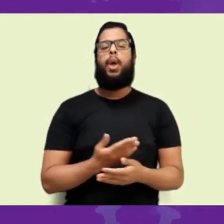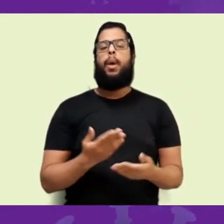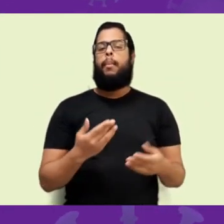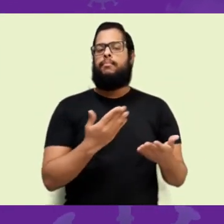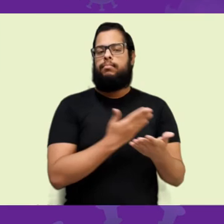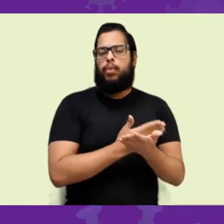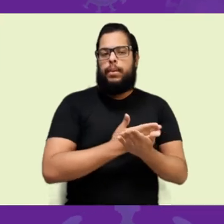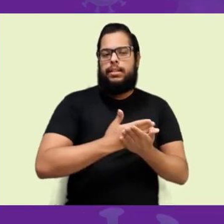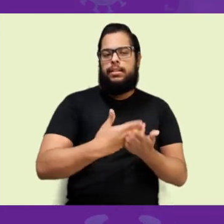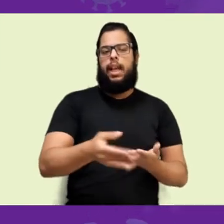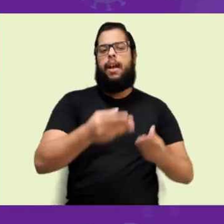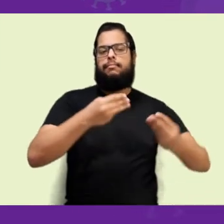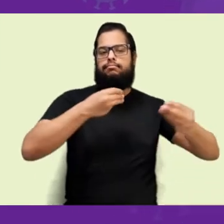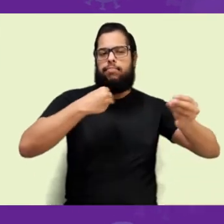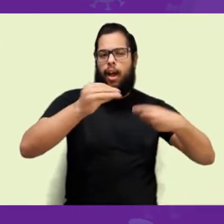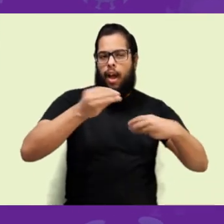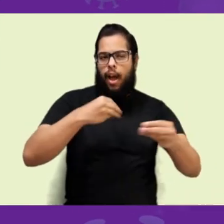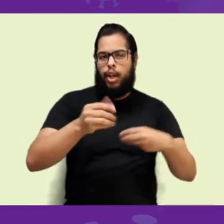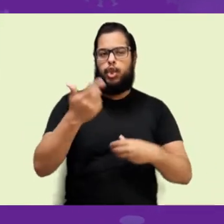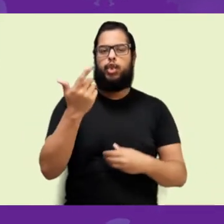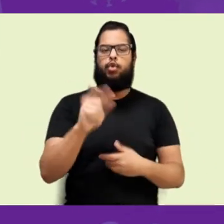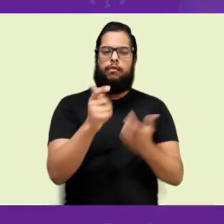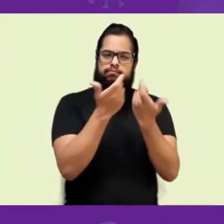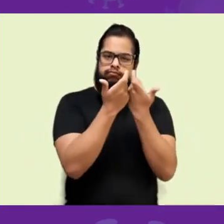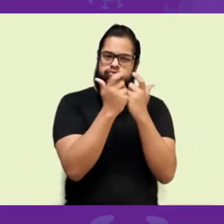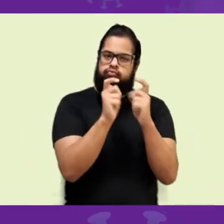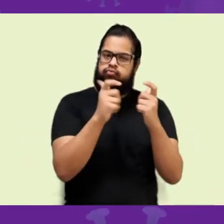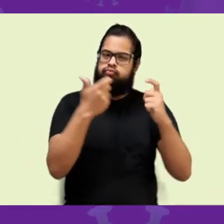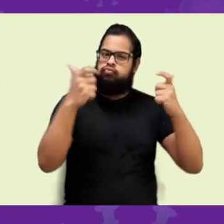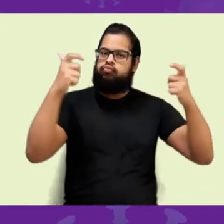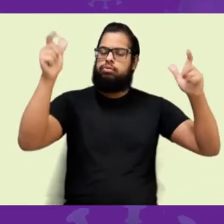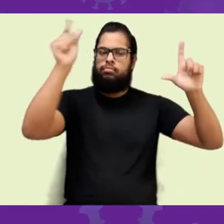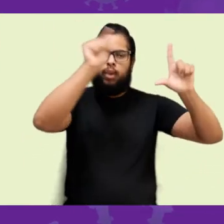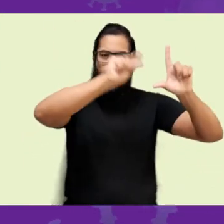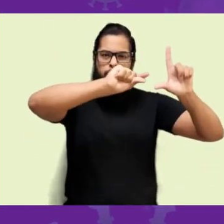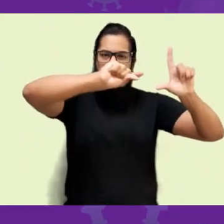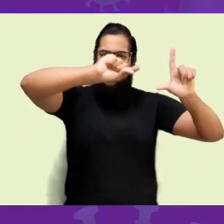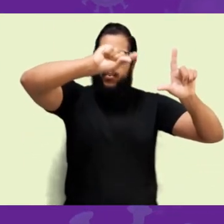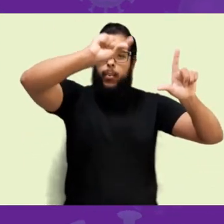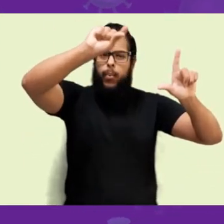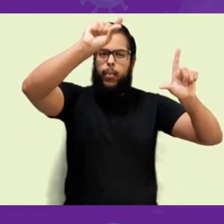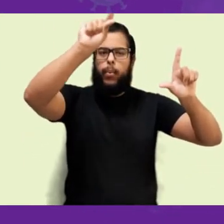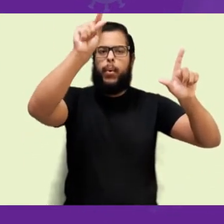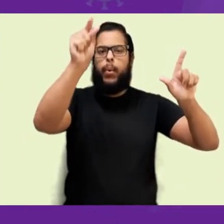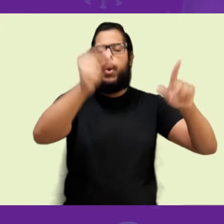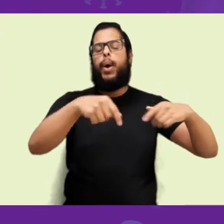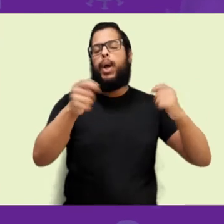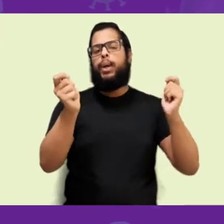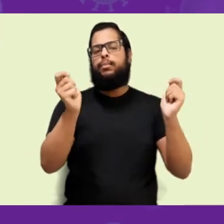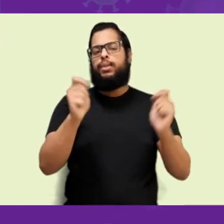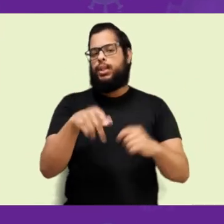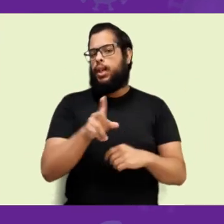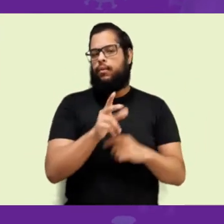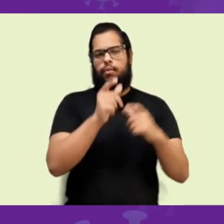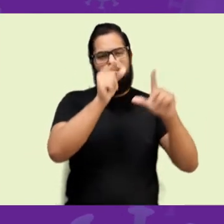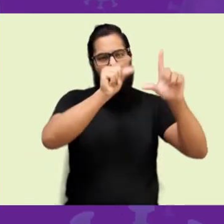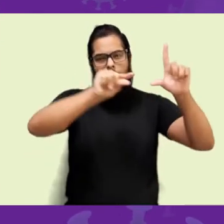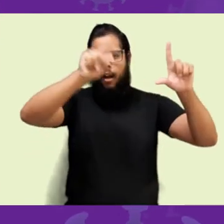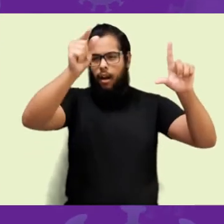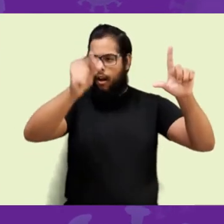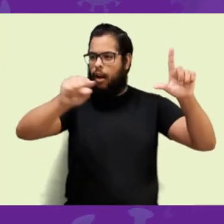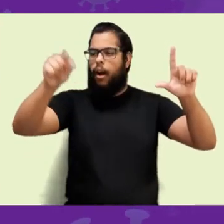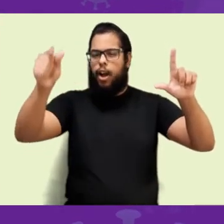onda. Isso poderá acontecer intermitentemente, a depender da quantidade de pessoas não imunizadas na